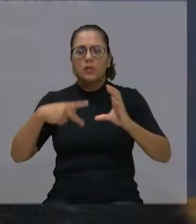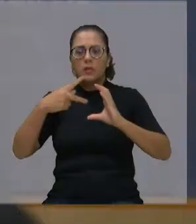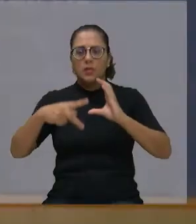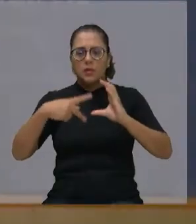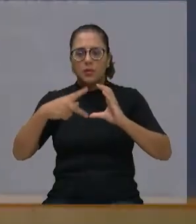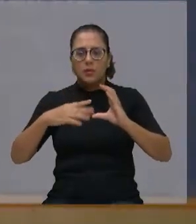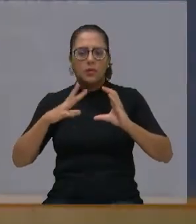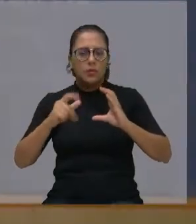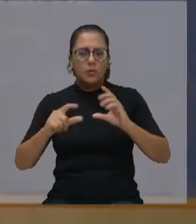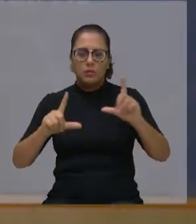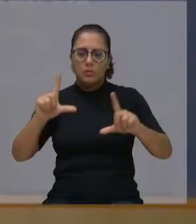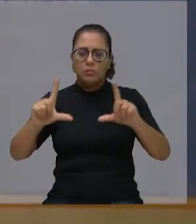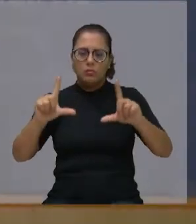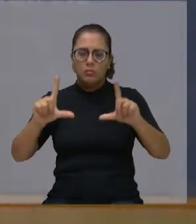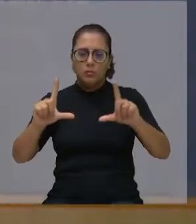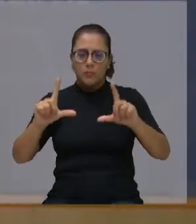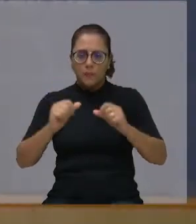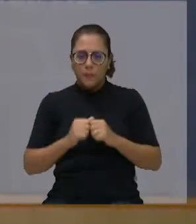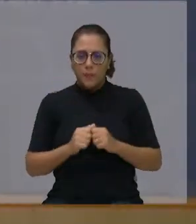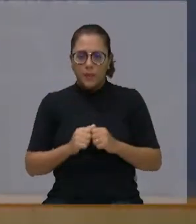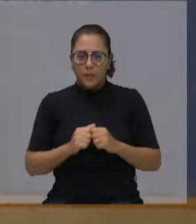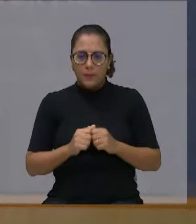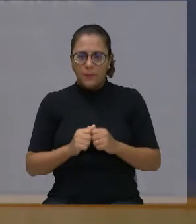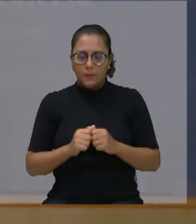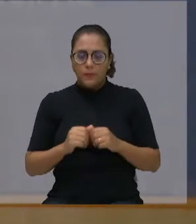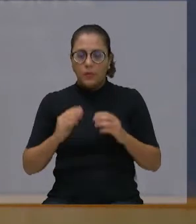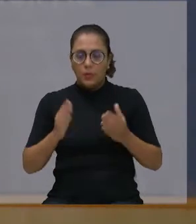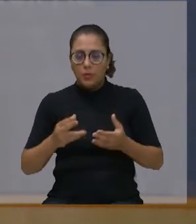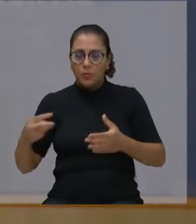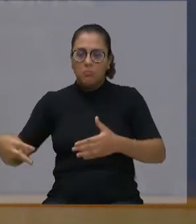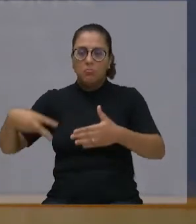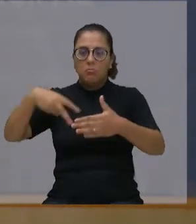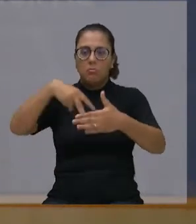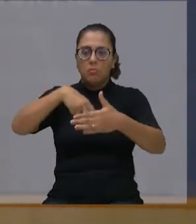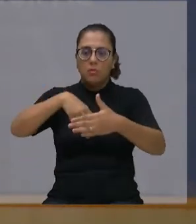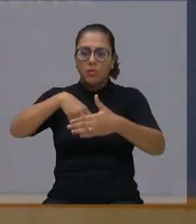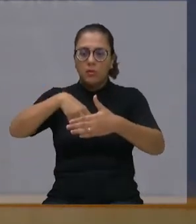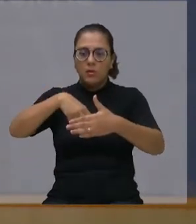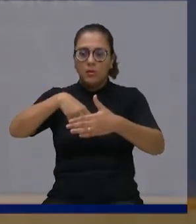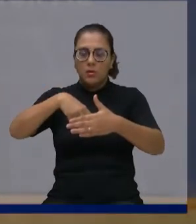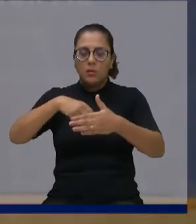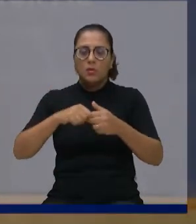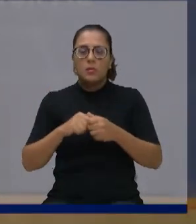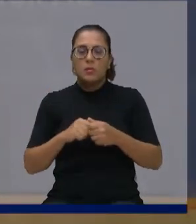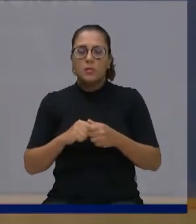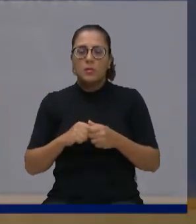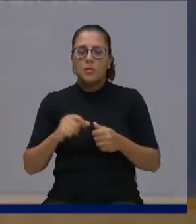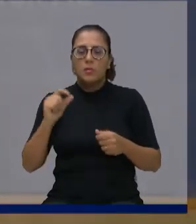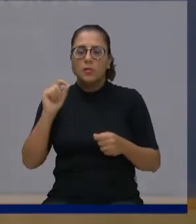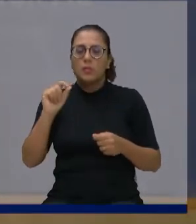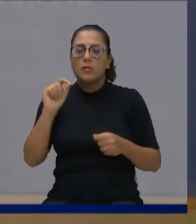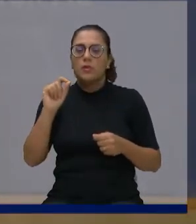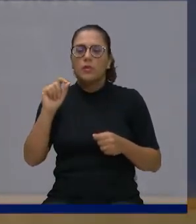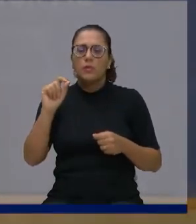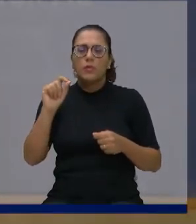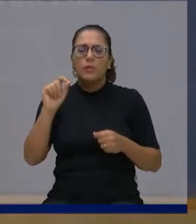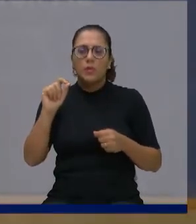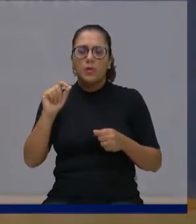Hoje, para me acompanhar aqui na tribuna, eu trouxe este objeto.